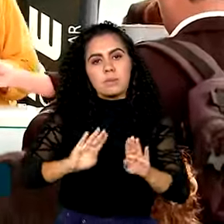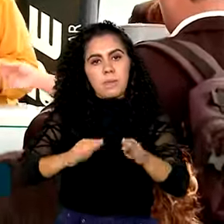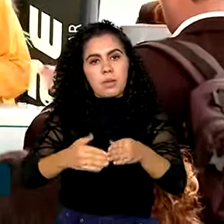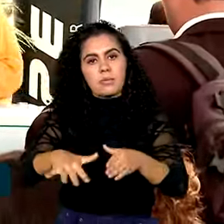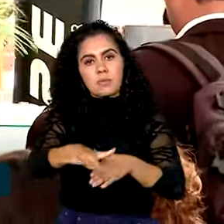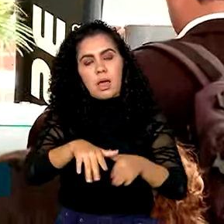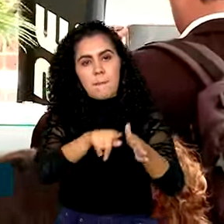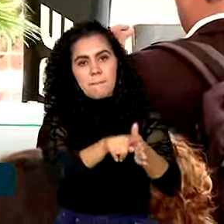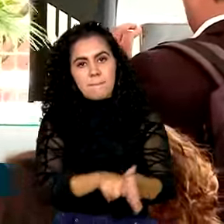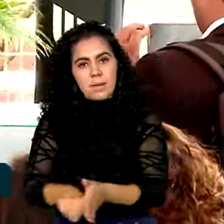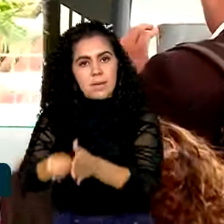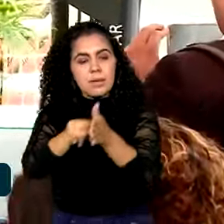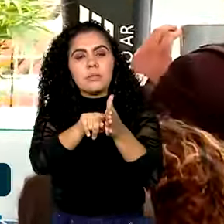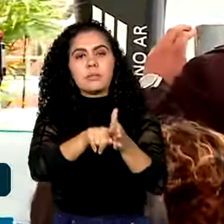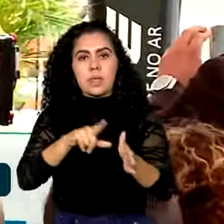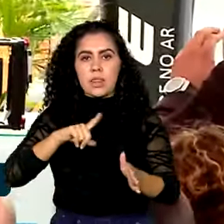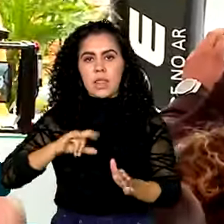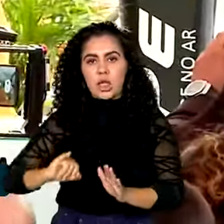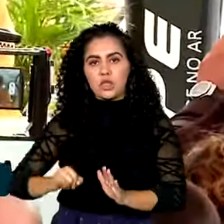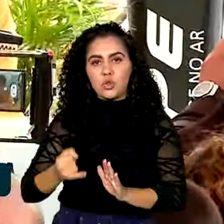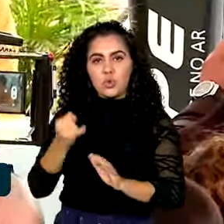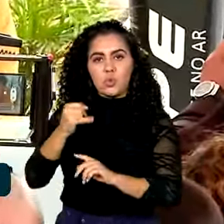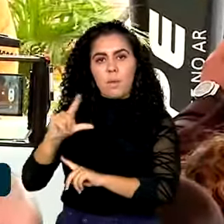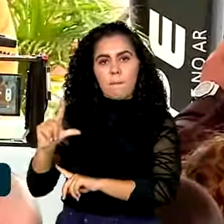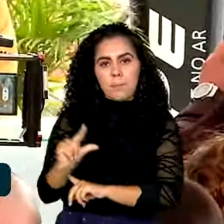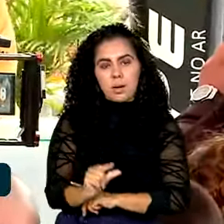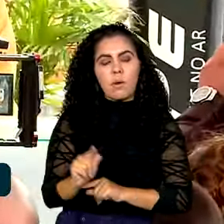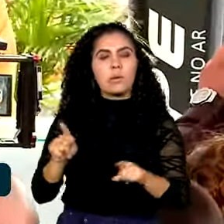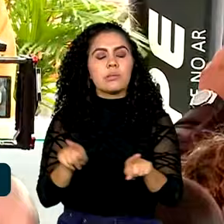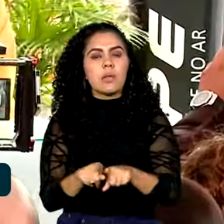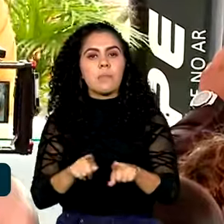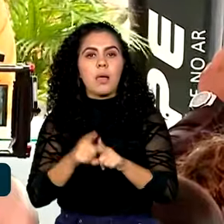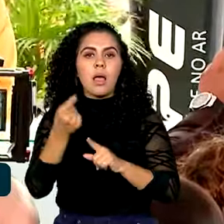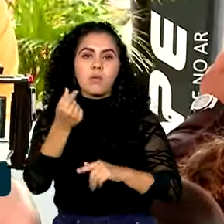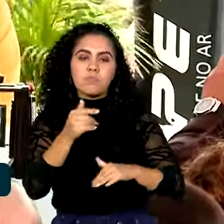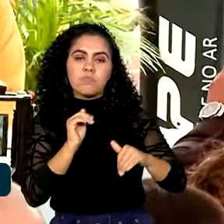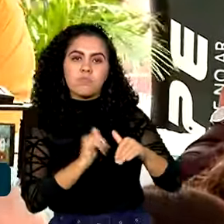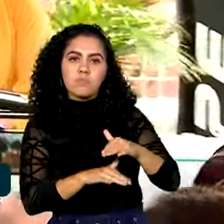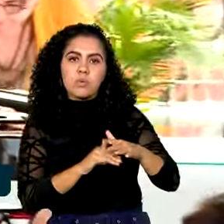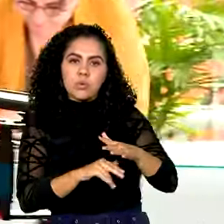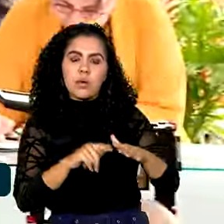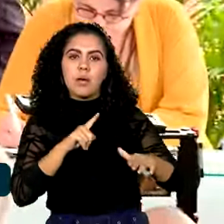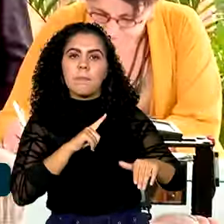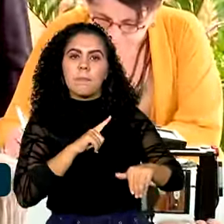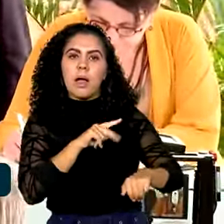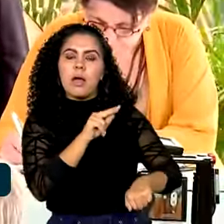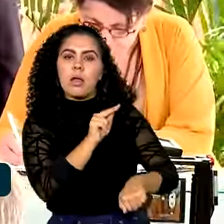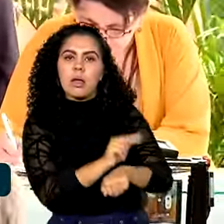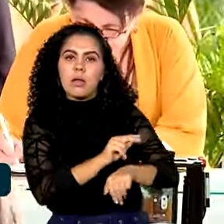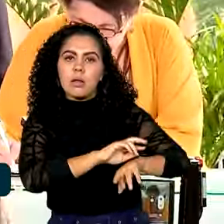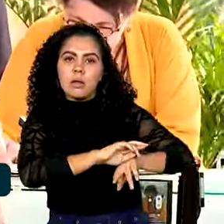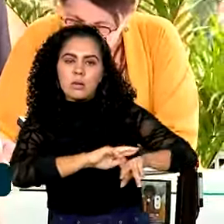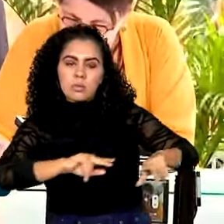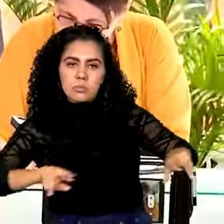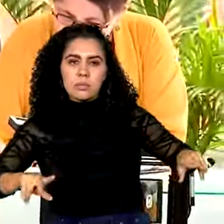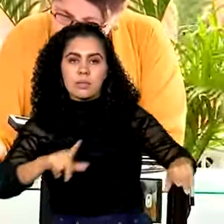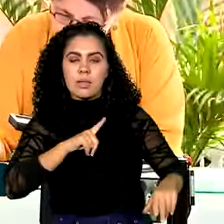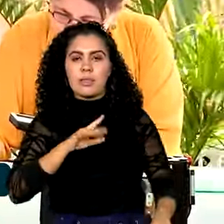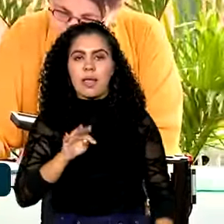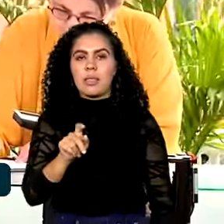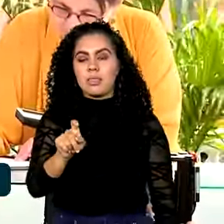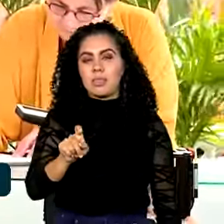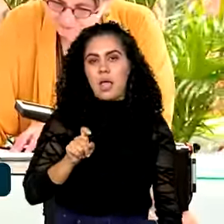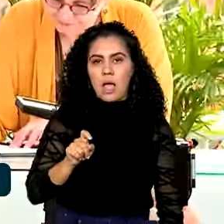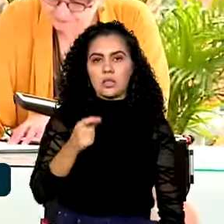inovação com juros menores e um fundo para preservação de recursos hídricos com taxa de 1%